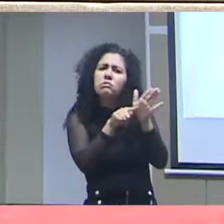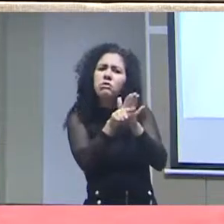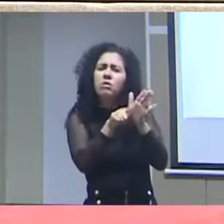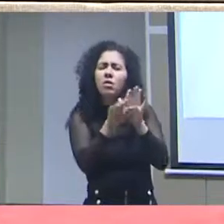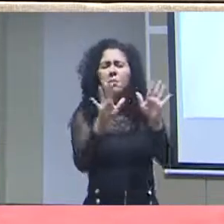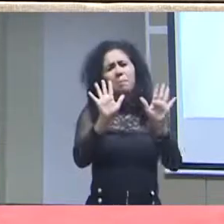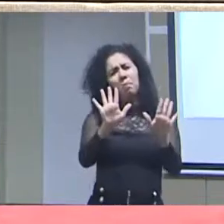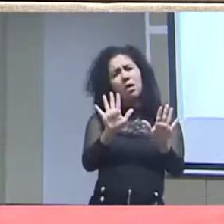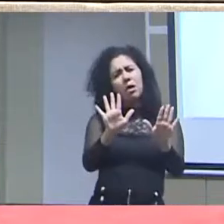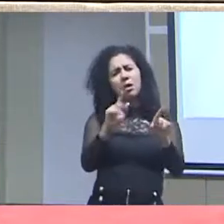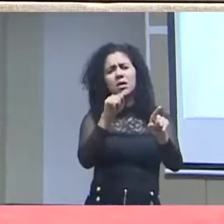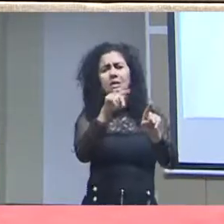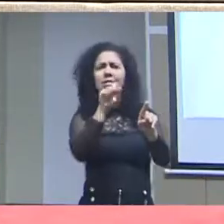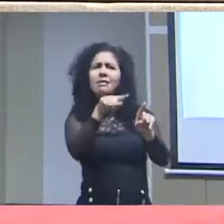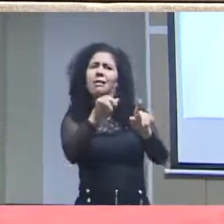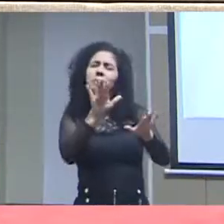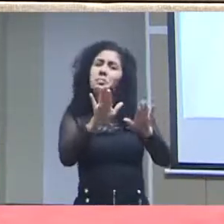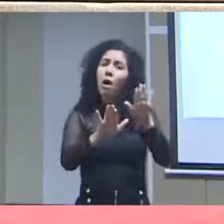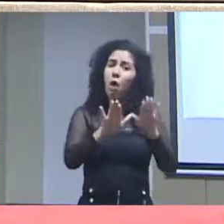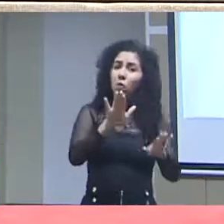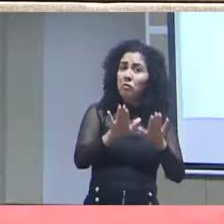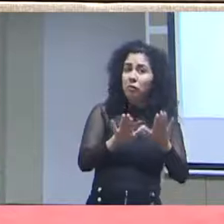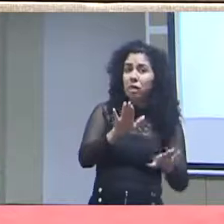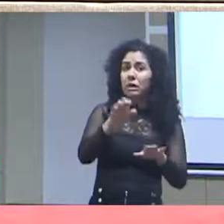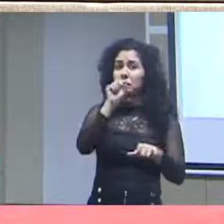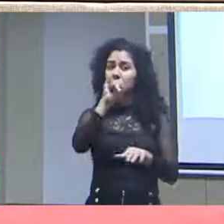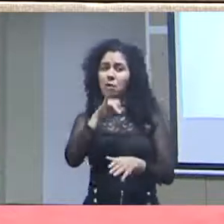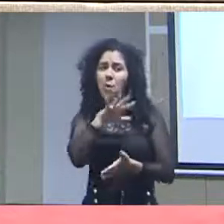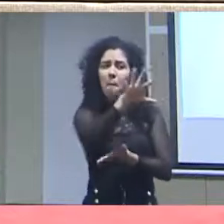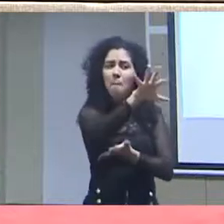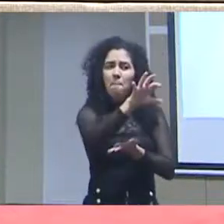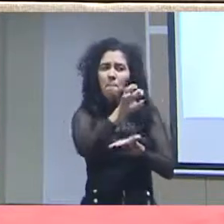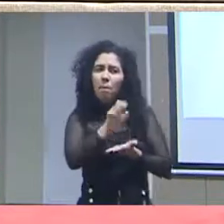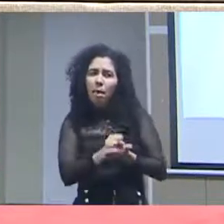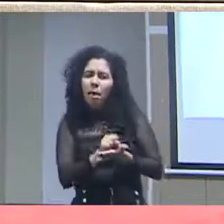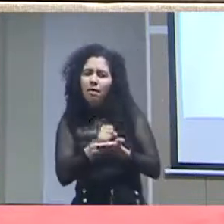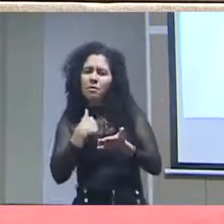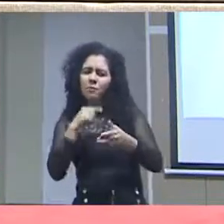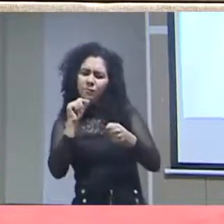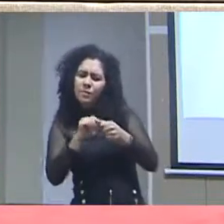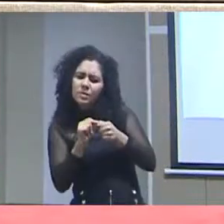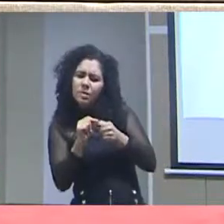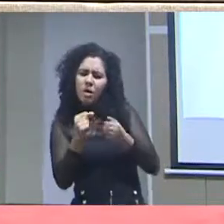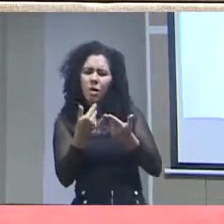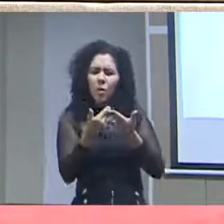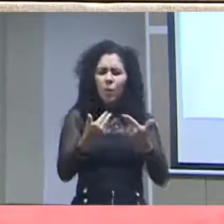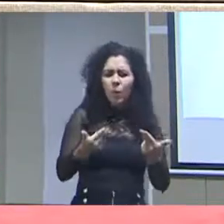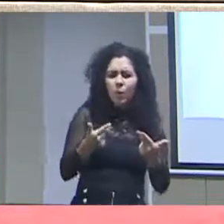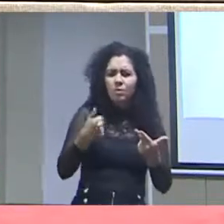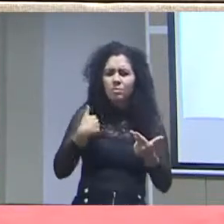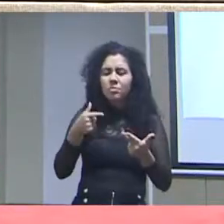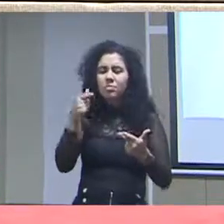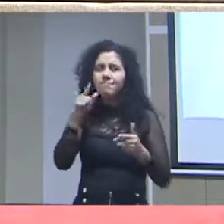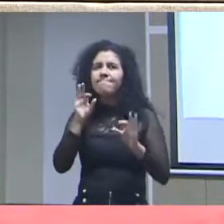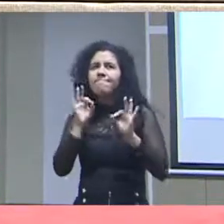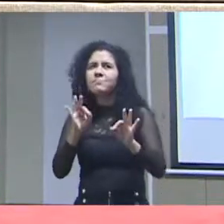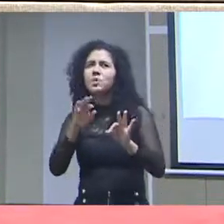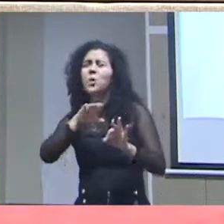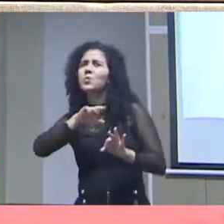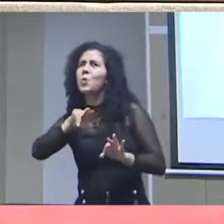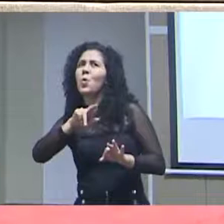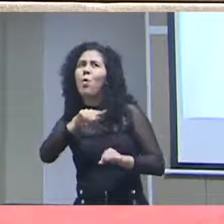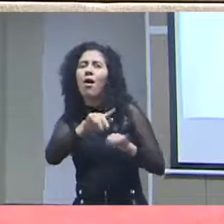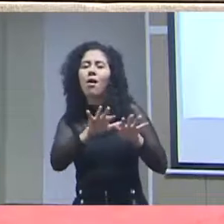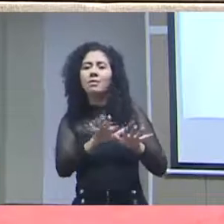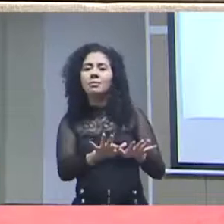Fala assim, espera aí, mas talvez, se você pegar isso aqui e fizer tal coisa, você chegue à conclusão de que não é bem